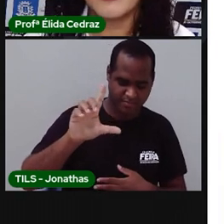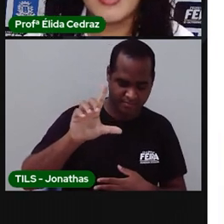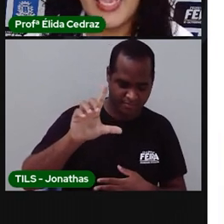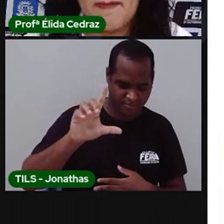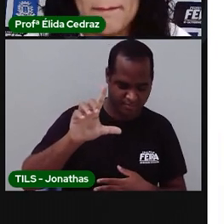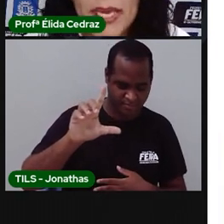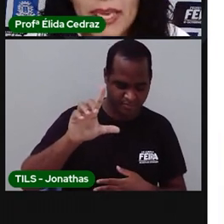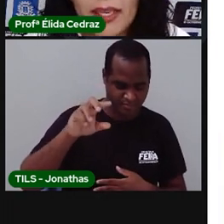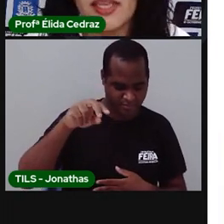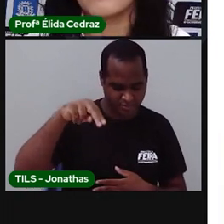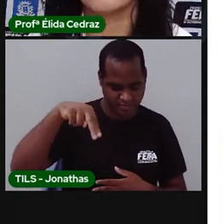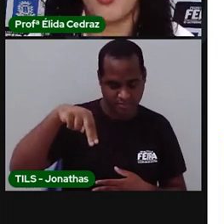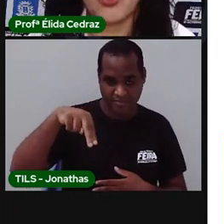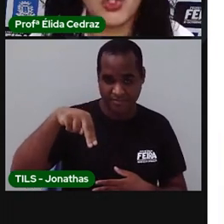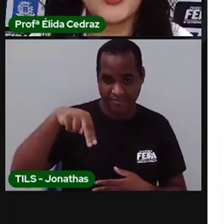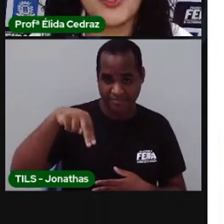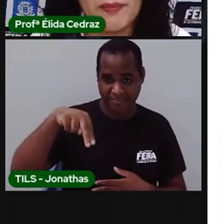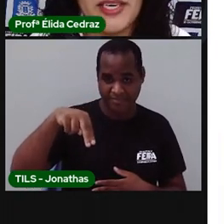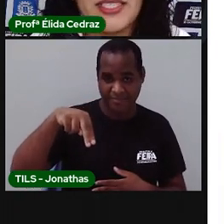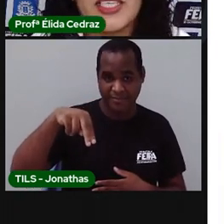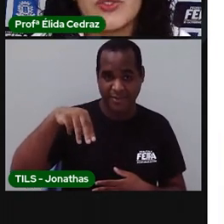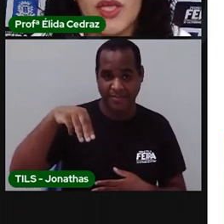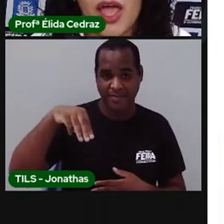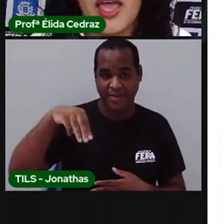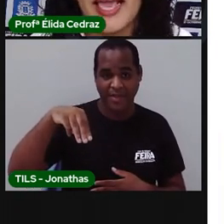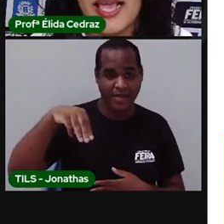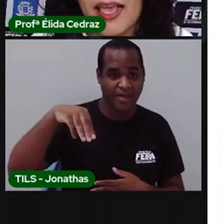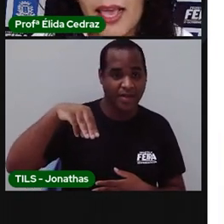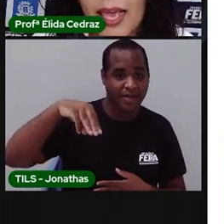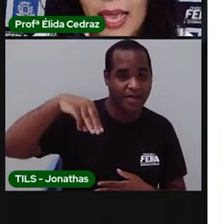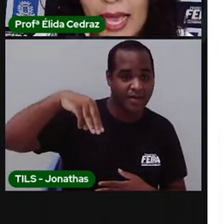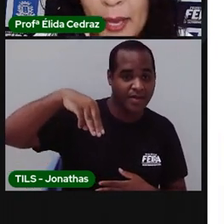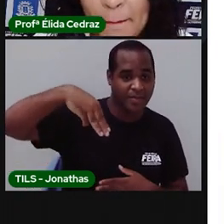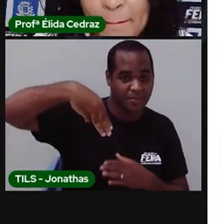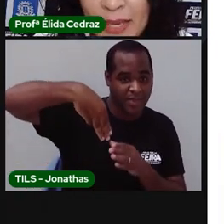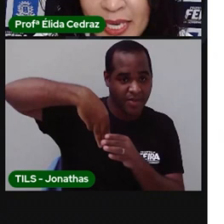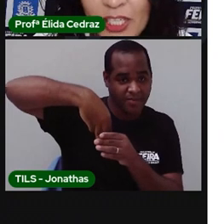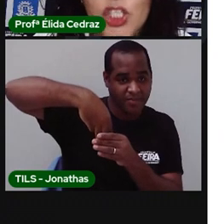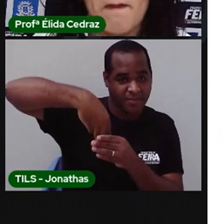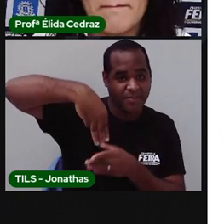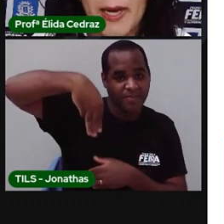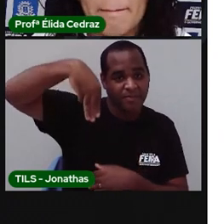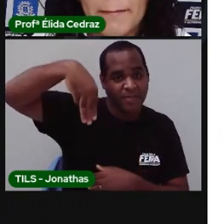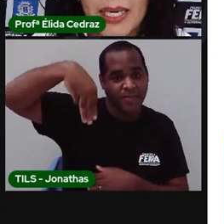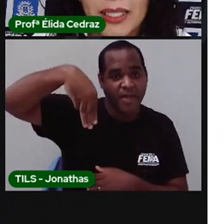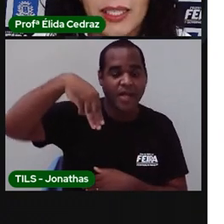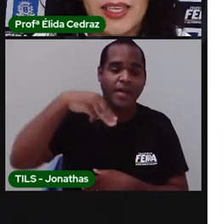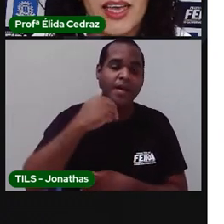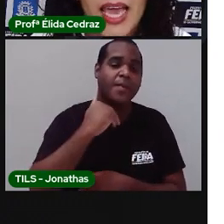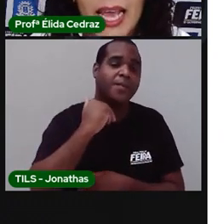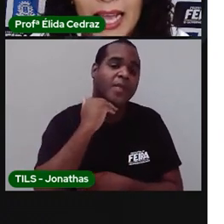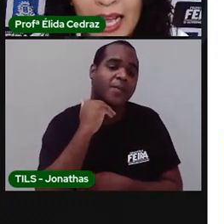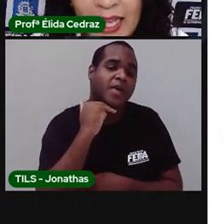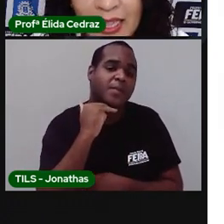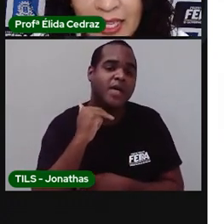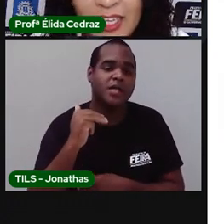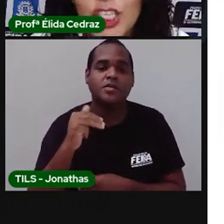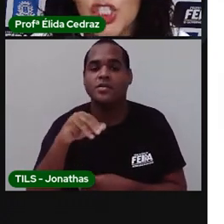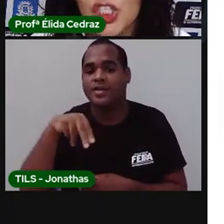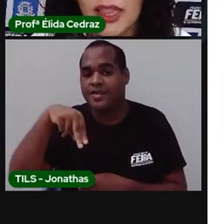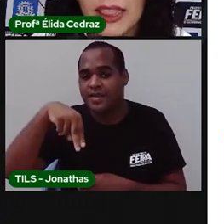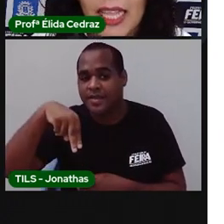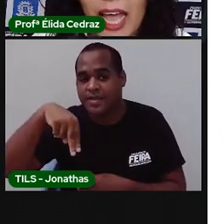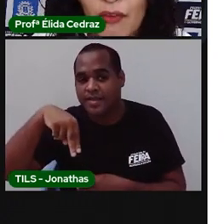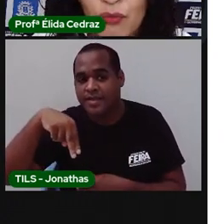M. E, ó, os sons são parecidos, ó. M de mamãe. N